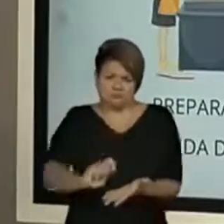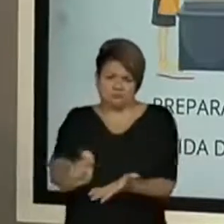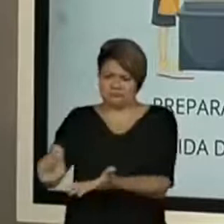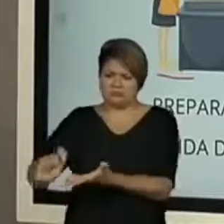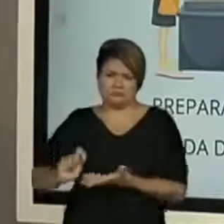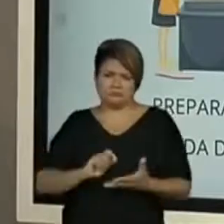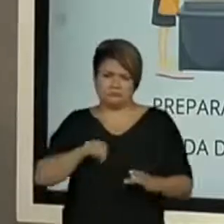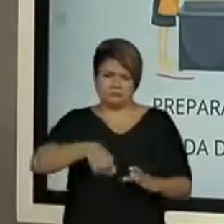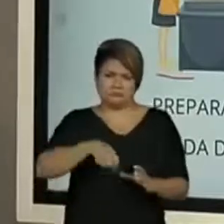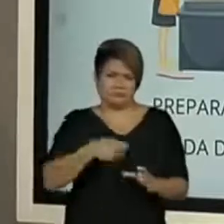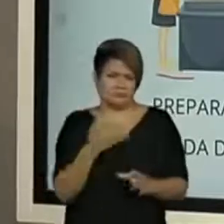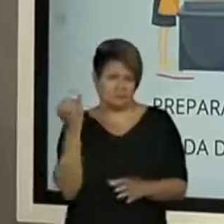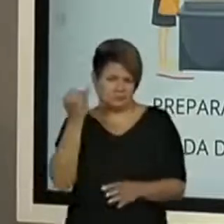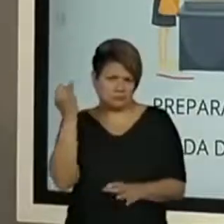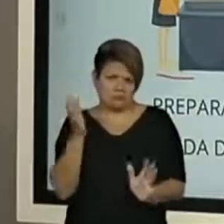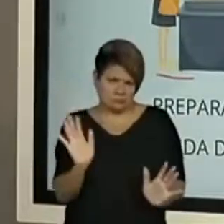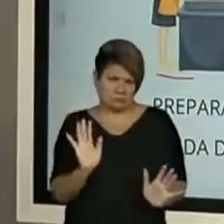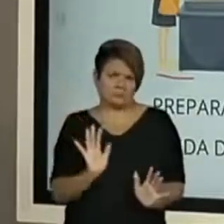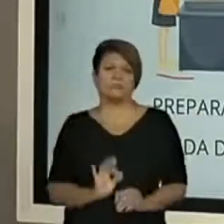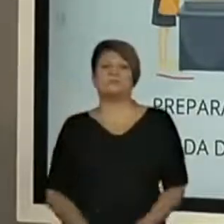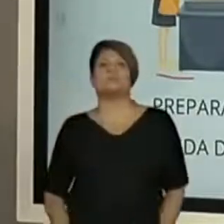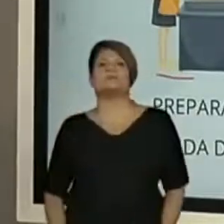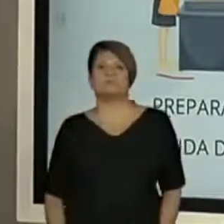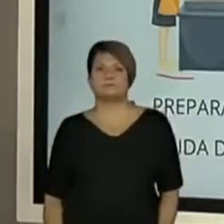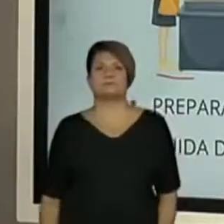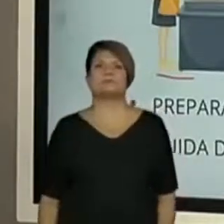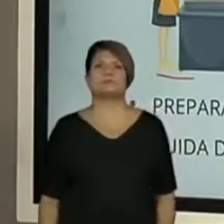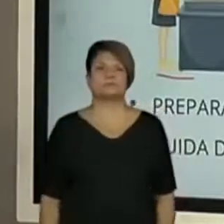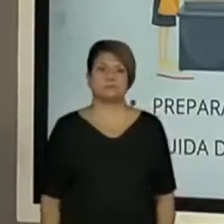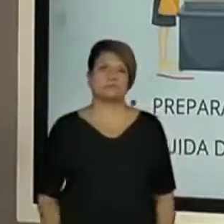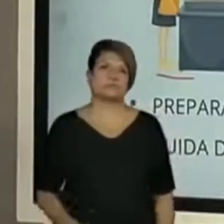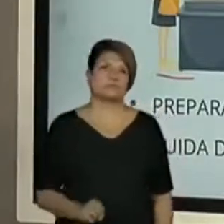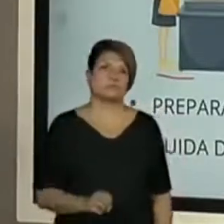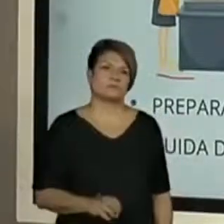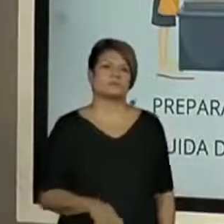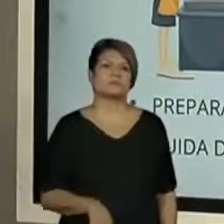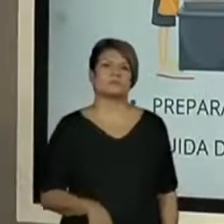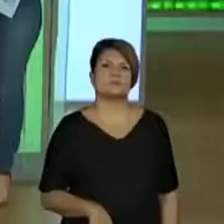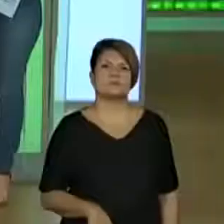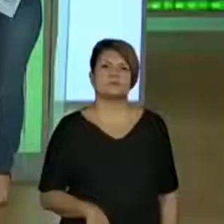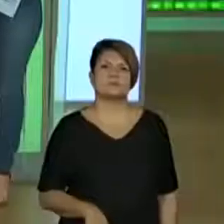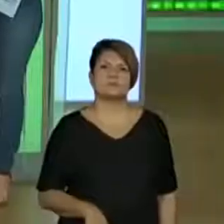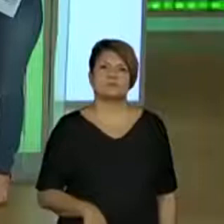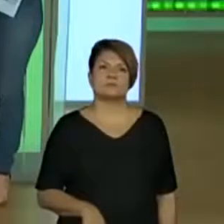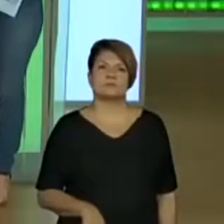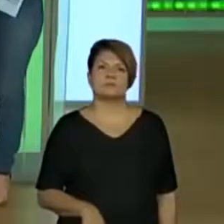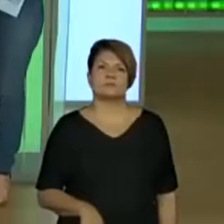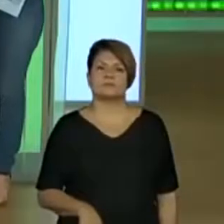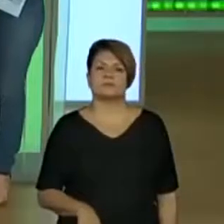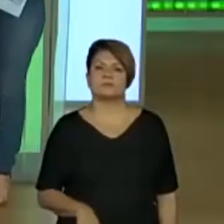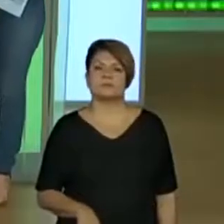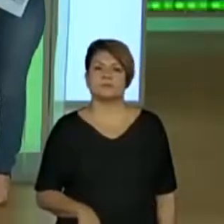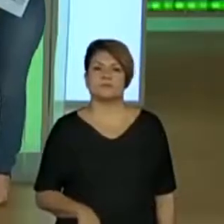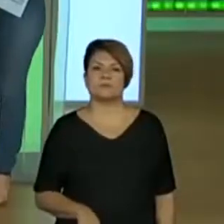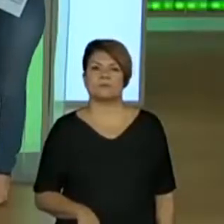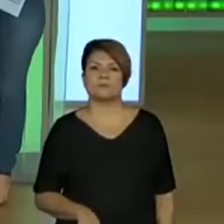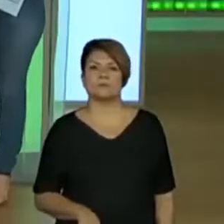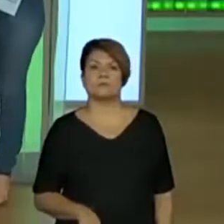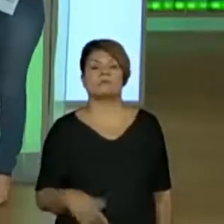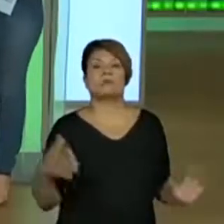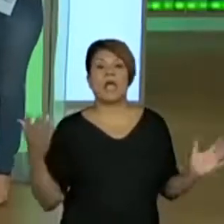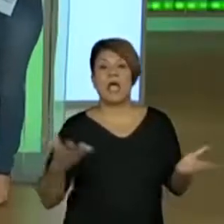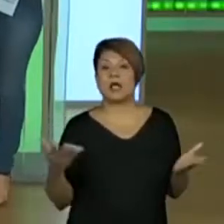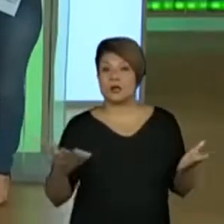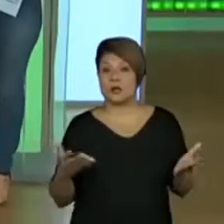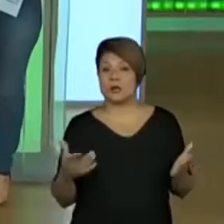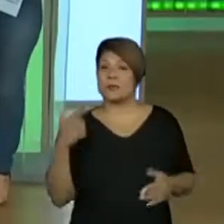importa é que saiba preparar os alimentos. Aí pode ser merendeira ou merendeiro, né? Muito bem. Agora